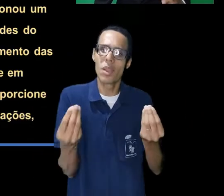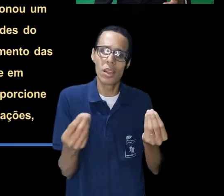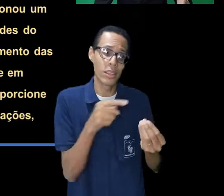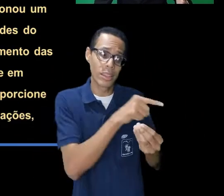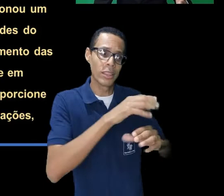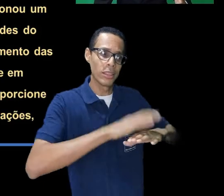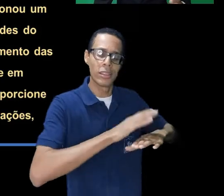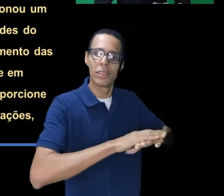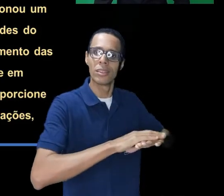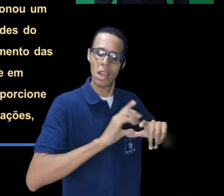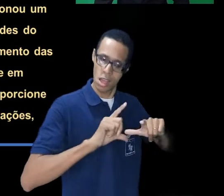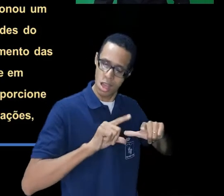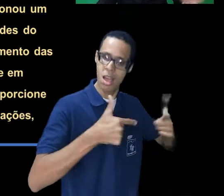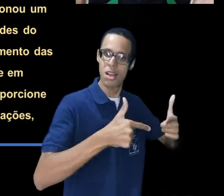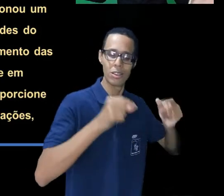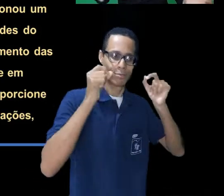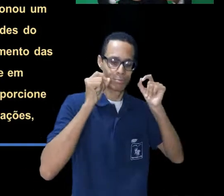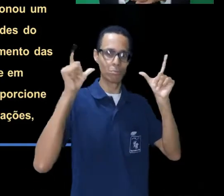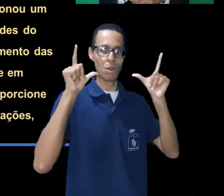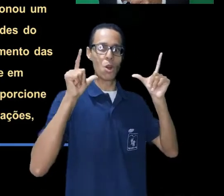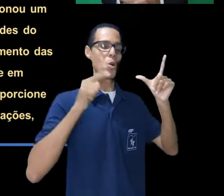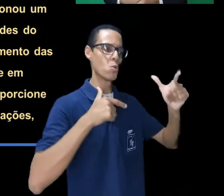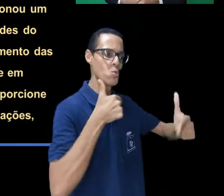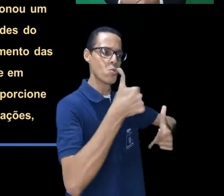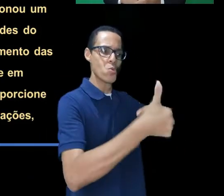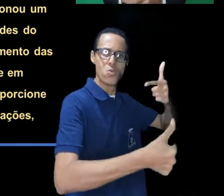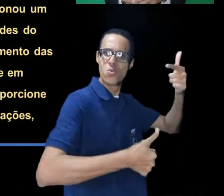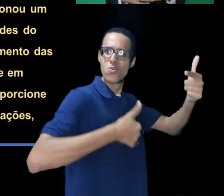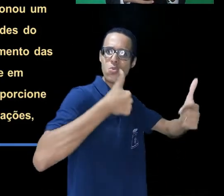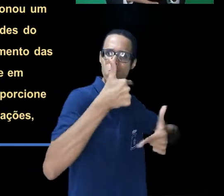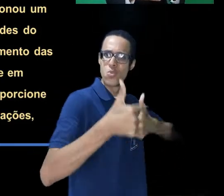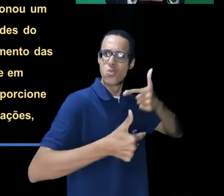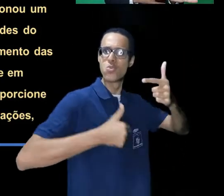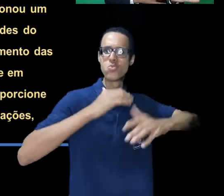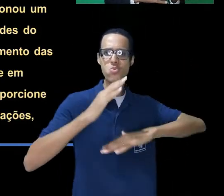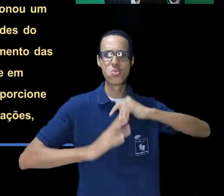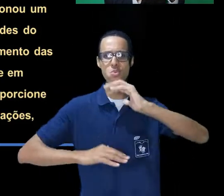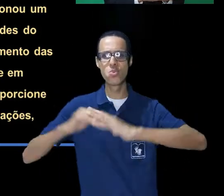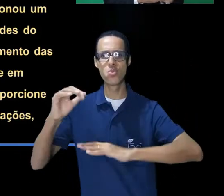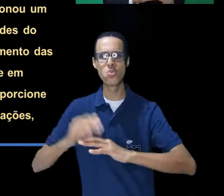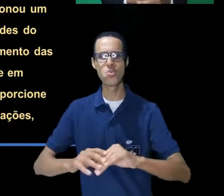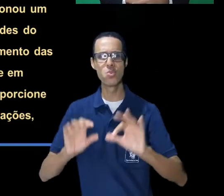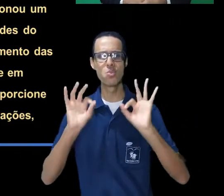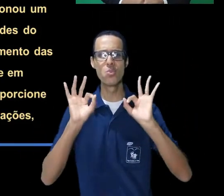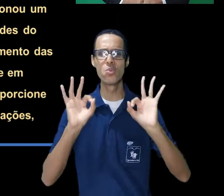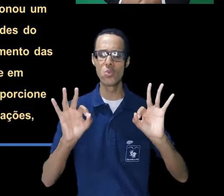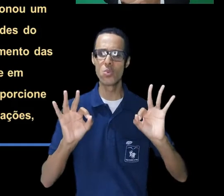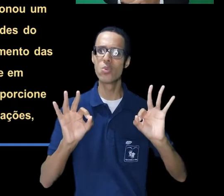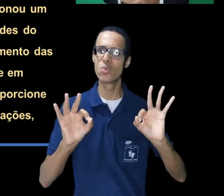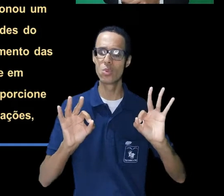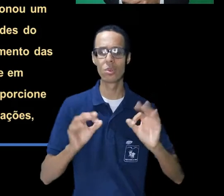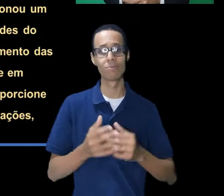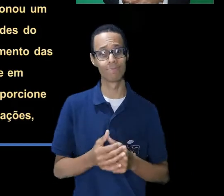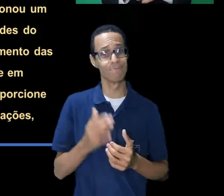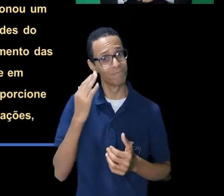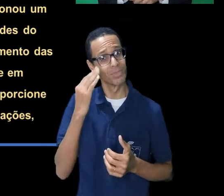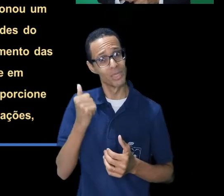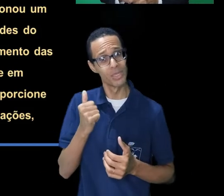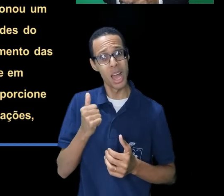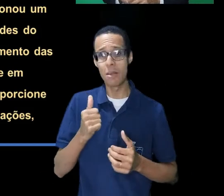específicas, proporcionou um conforto e a segurança nos atendimentos do trabalho remoto.